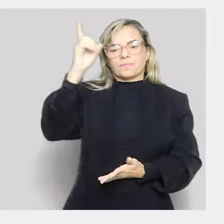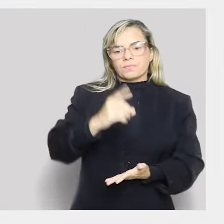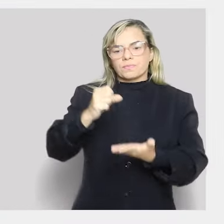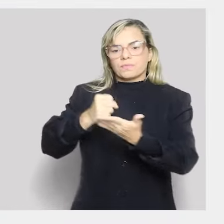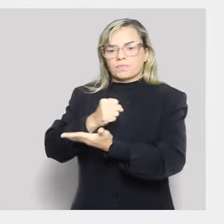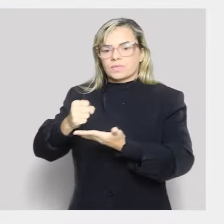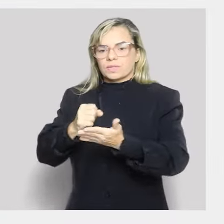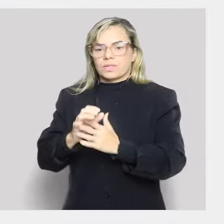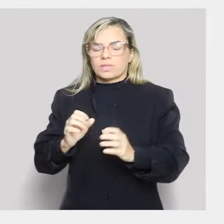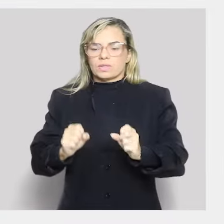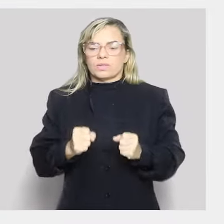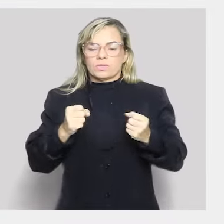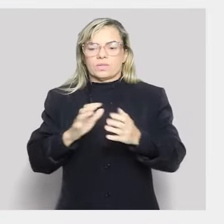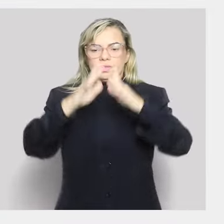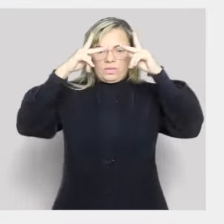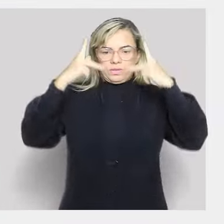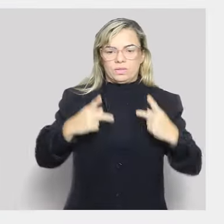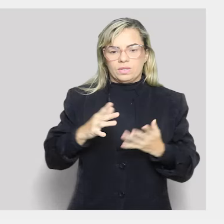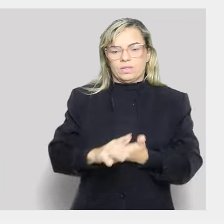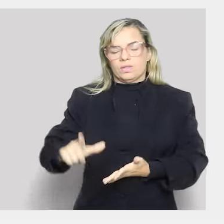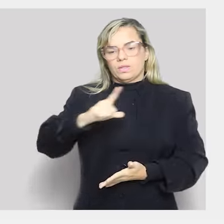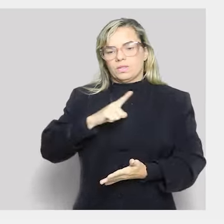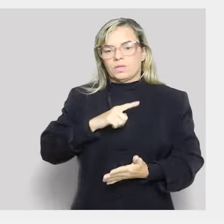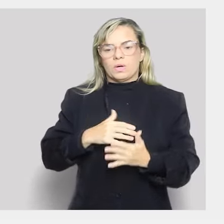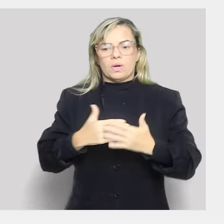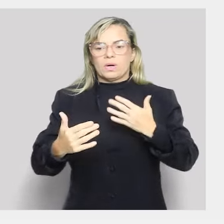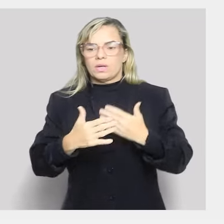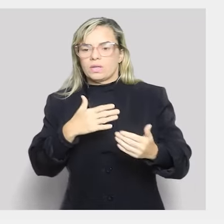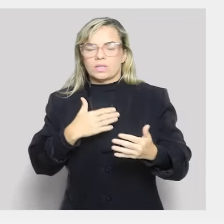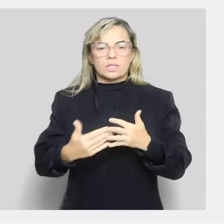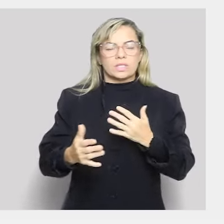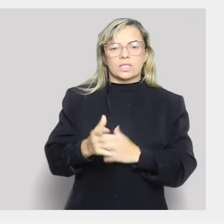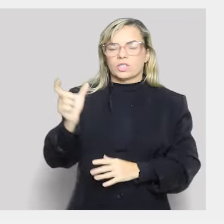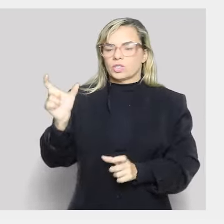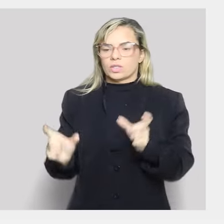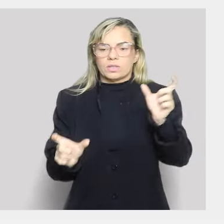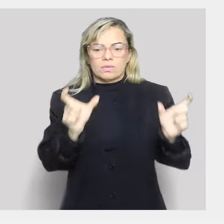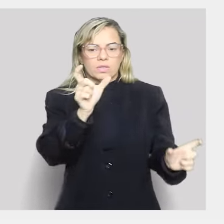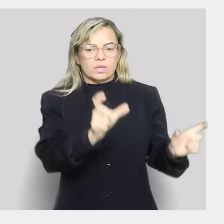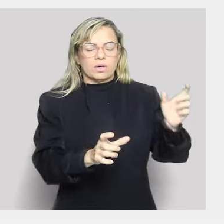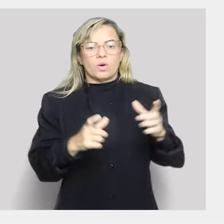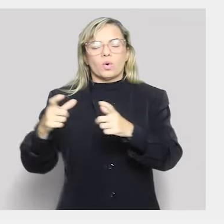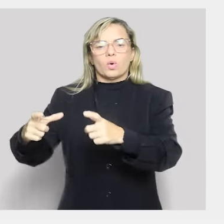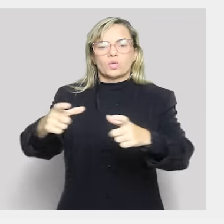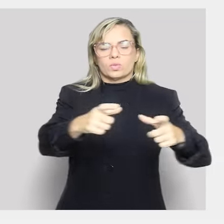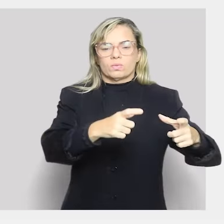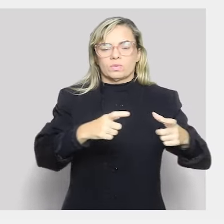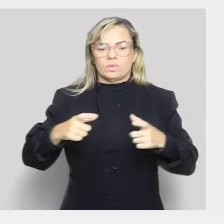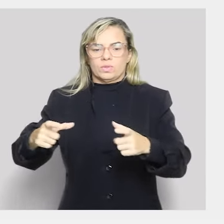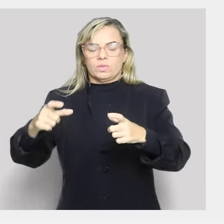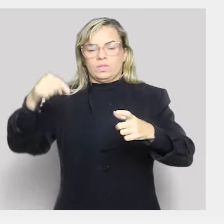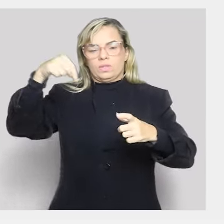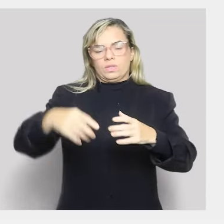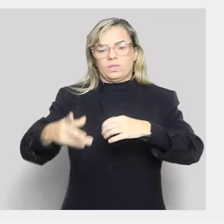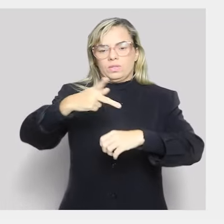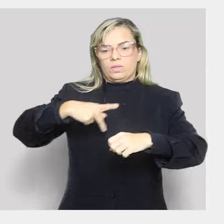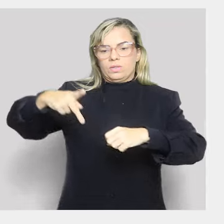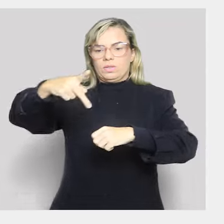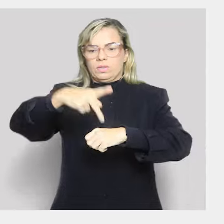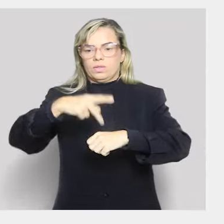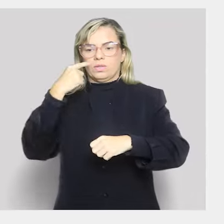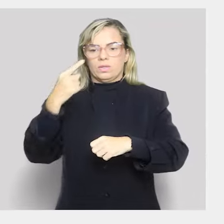todo ser humano possui, independentemente de quem seja ou de onde esteja. Então, eles são direitos que compõem o núcleo intangível